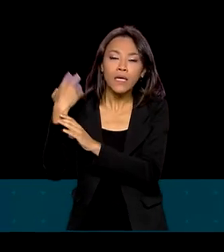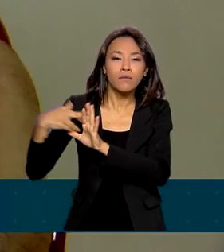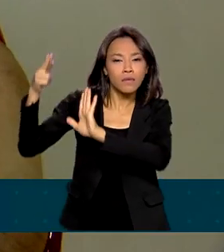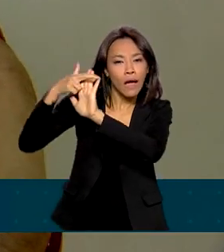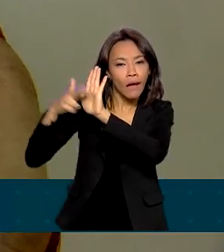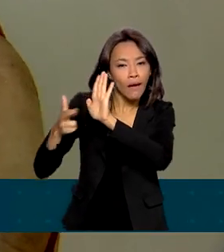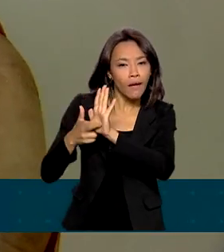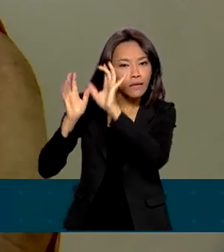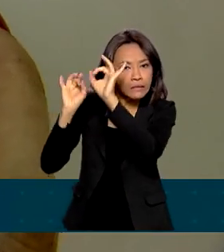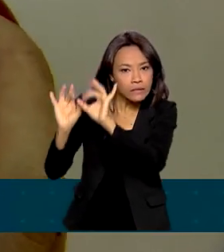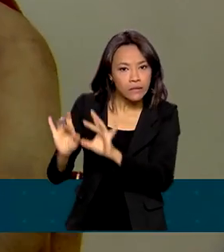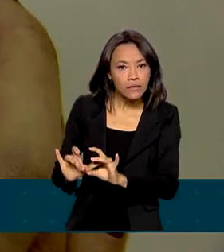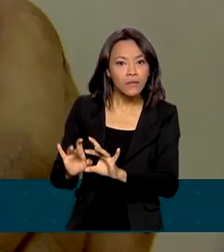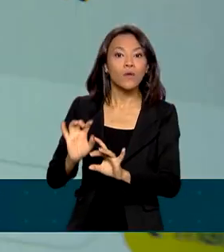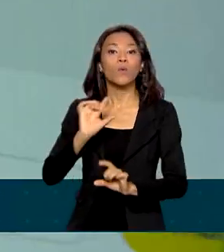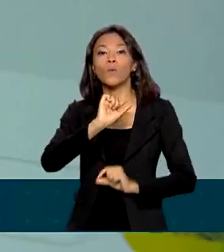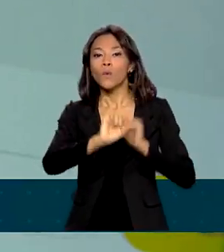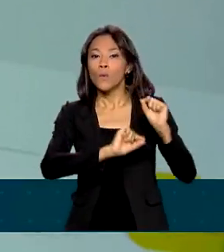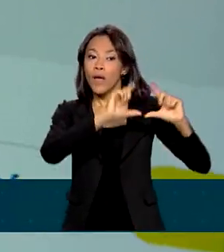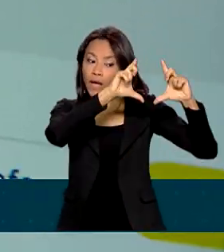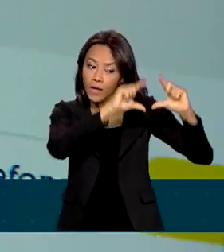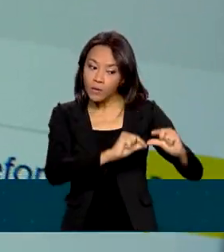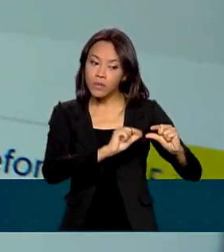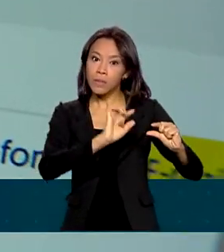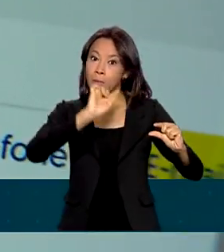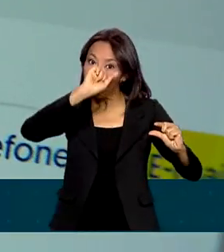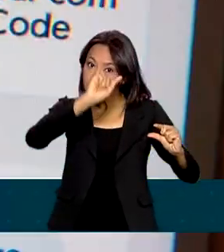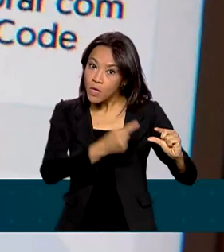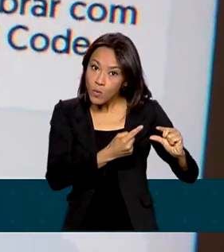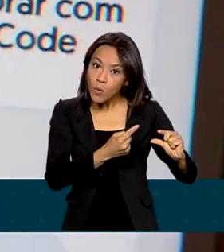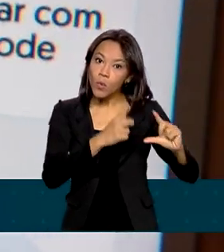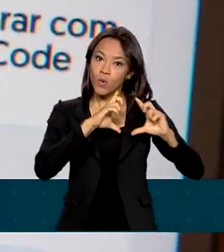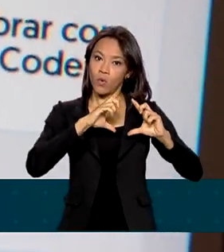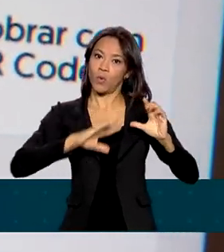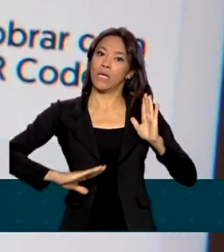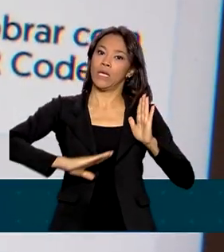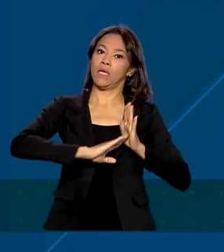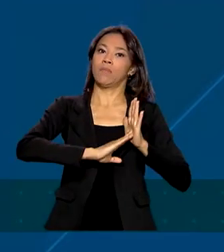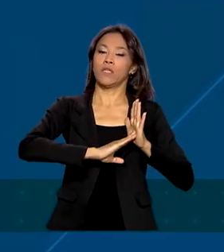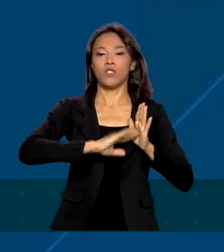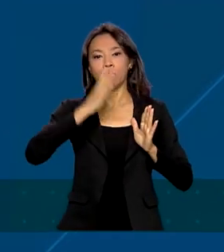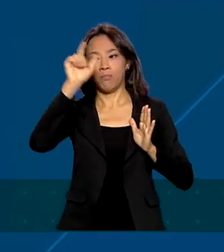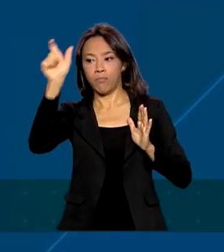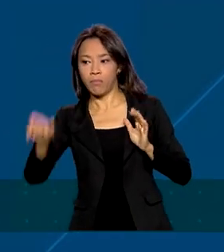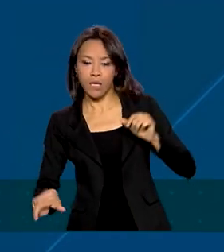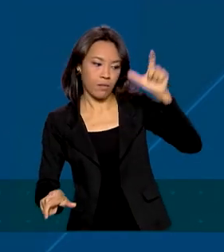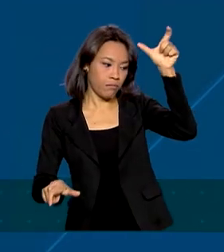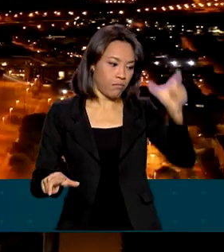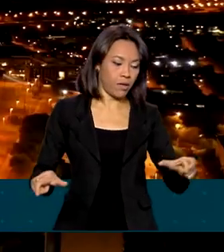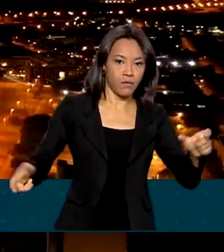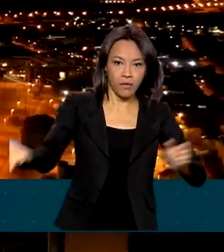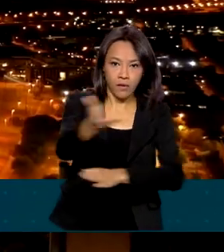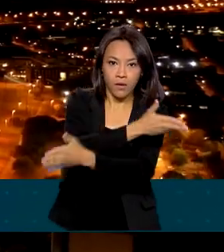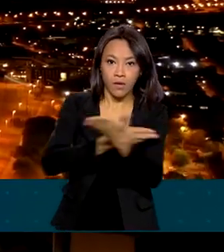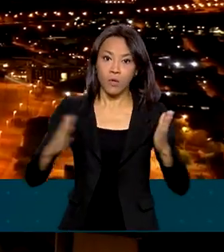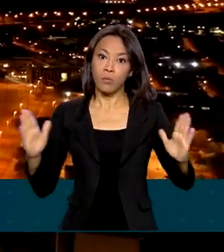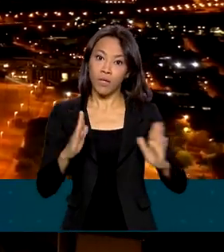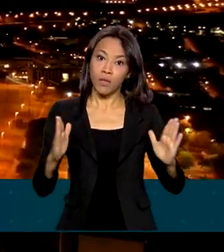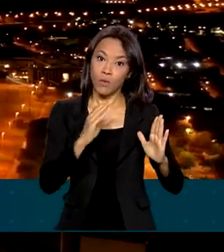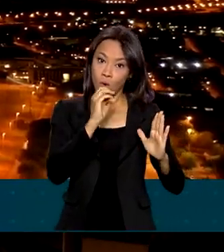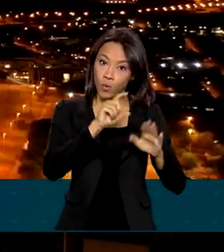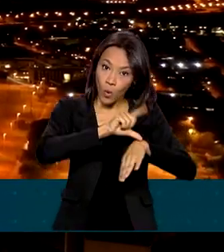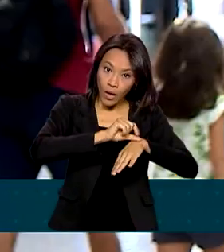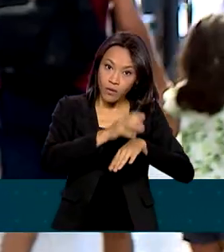ao PIX. Uma delas foi reduzir para mil reais o limite das transações entre pessoas físicas no período de 8 horas da noite